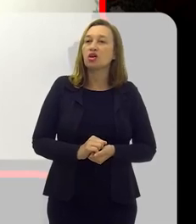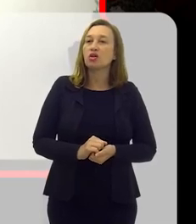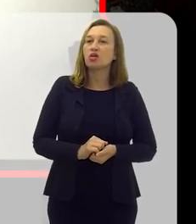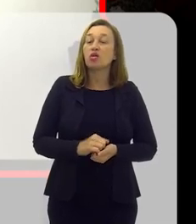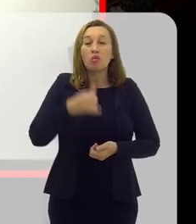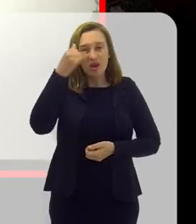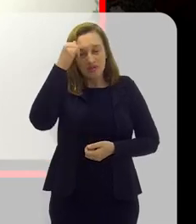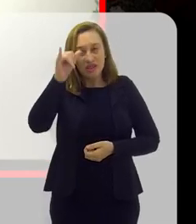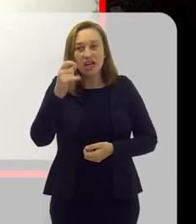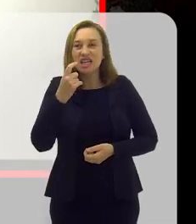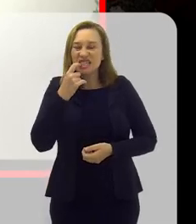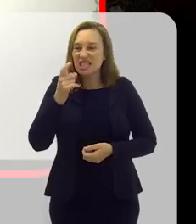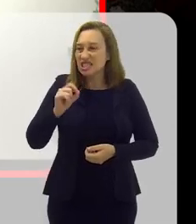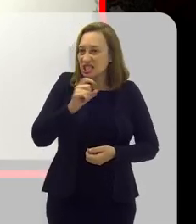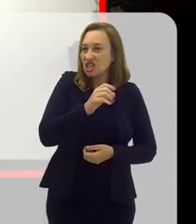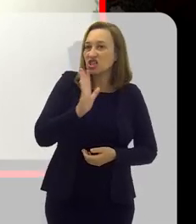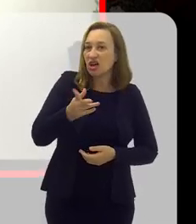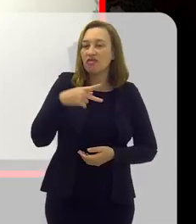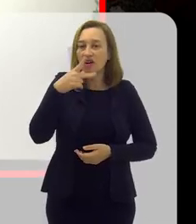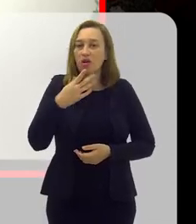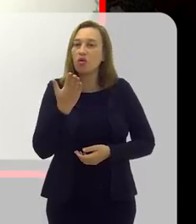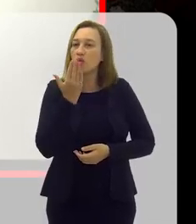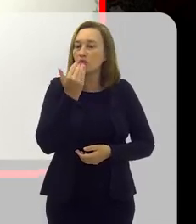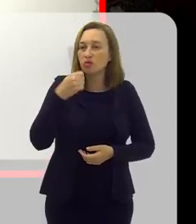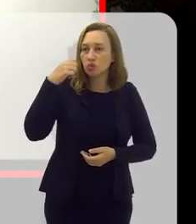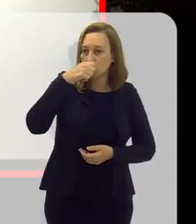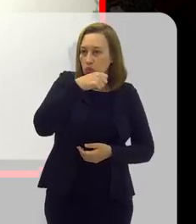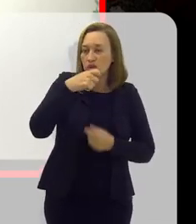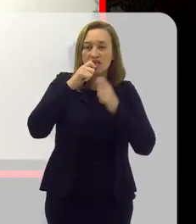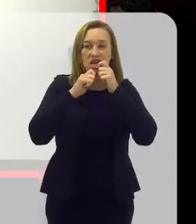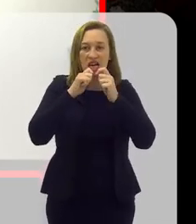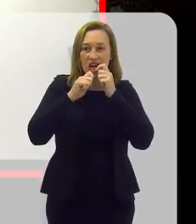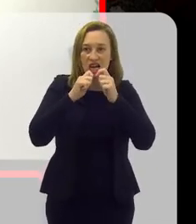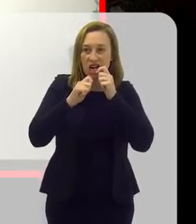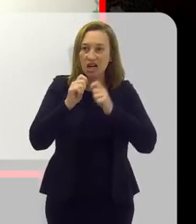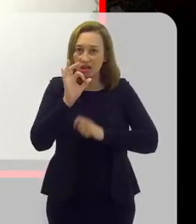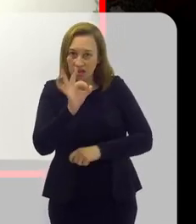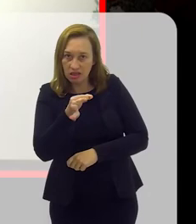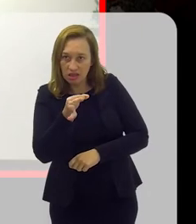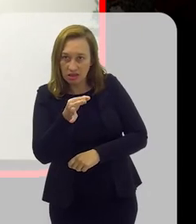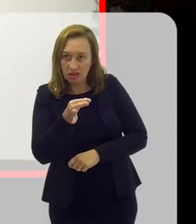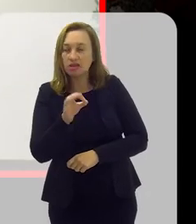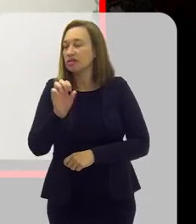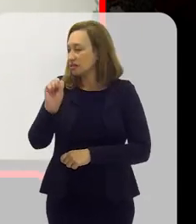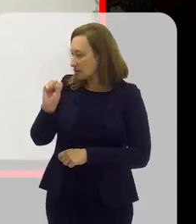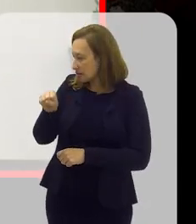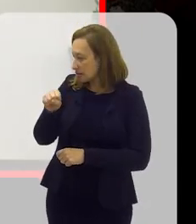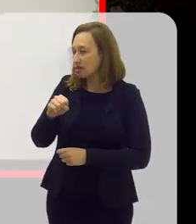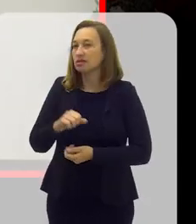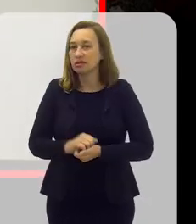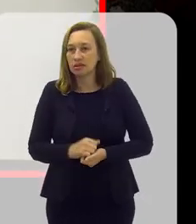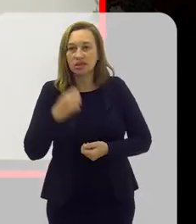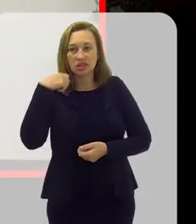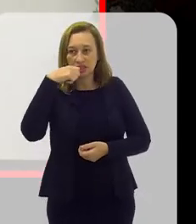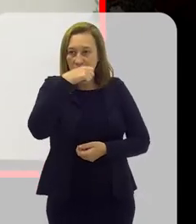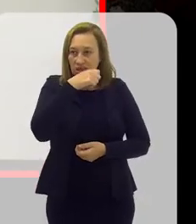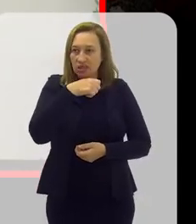Formas de prevenir a cárie, a gente já falou, né? Alimentação, escovação e fio dental, é isso? Exatamente.